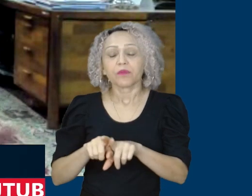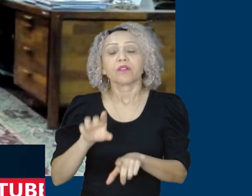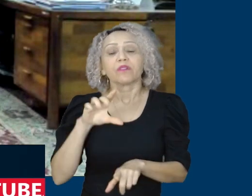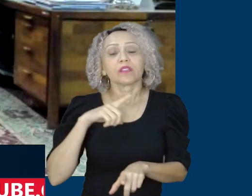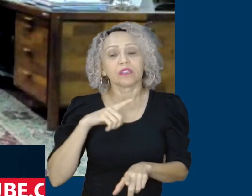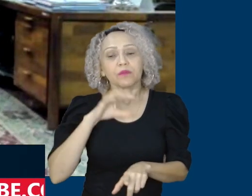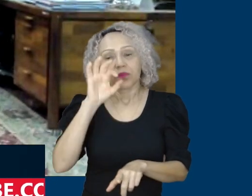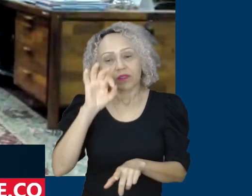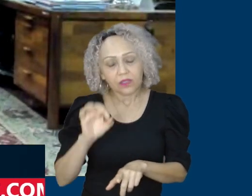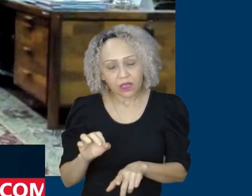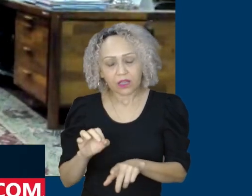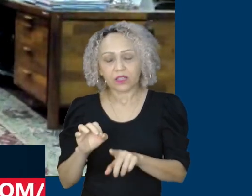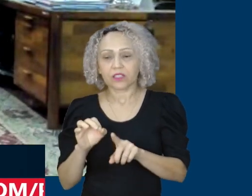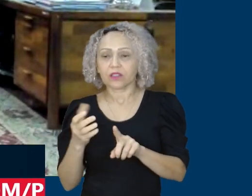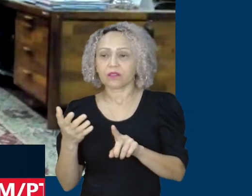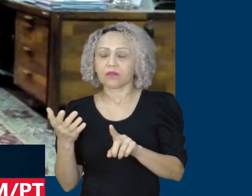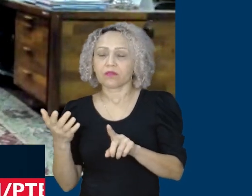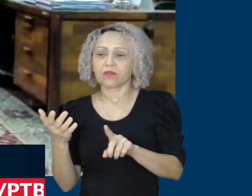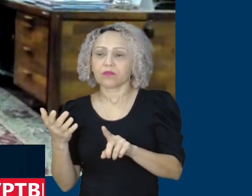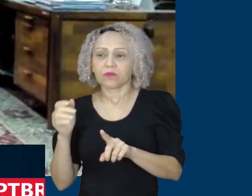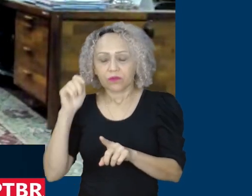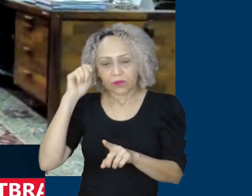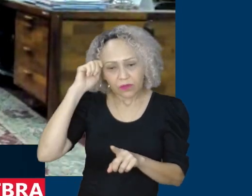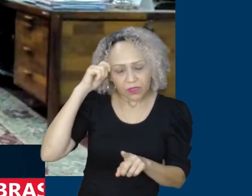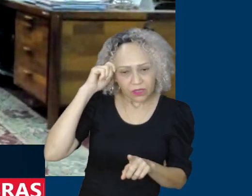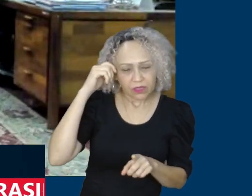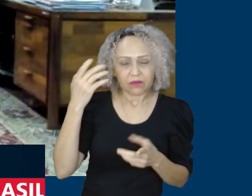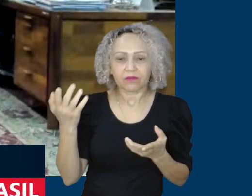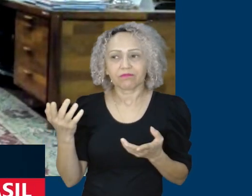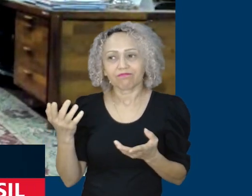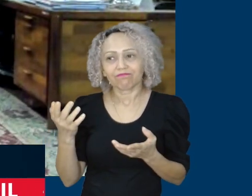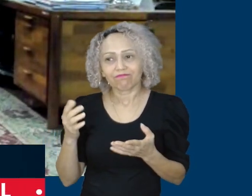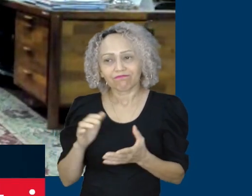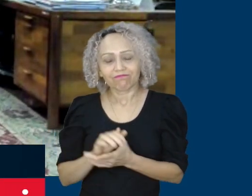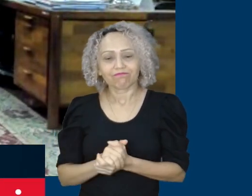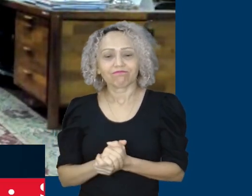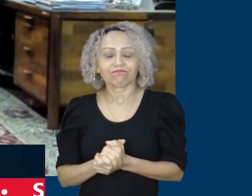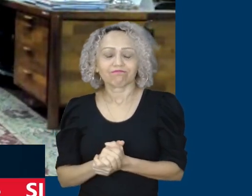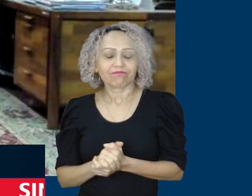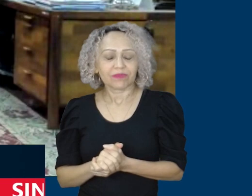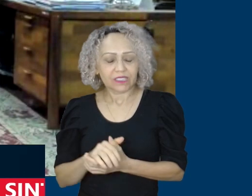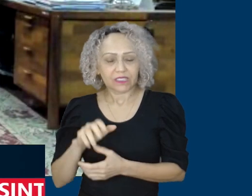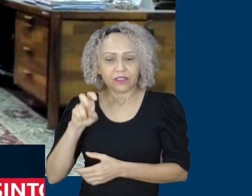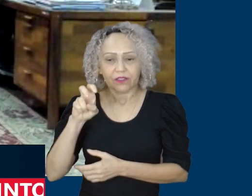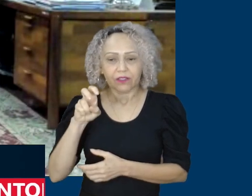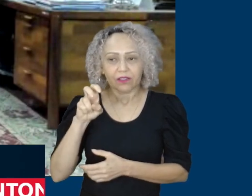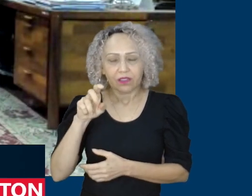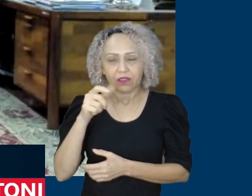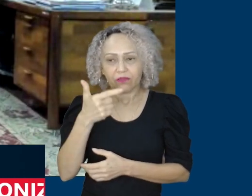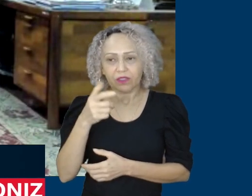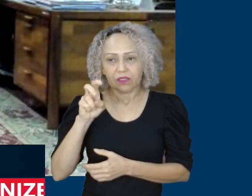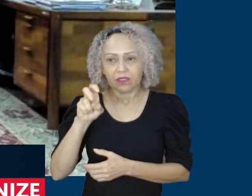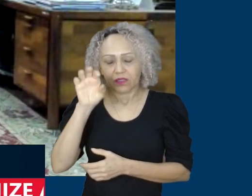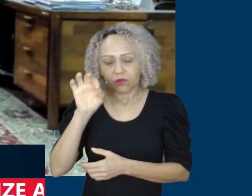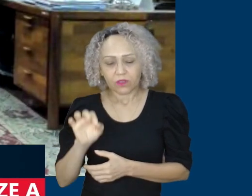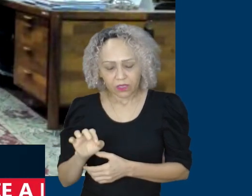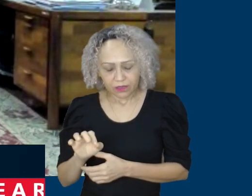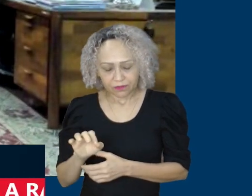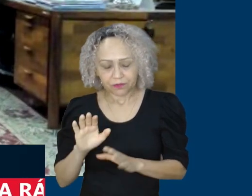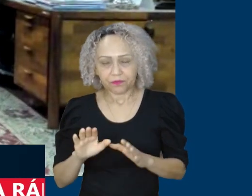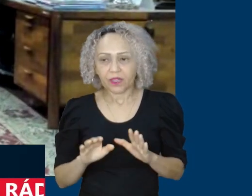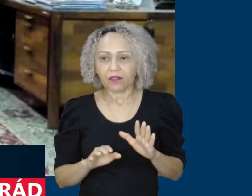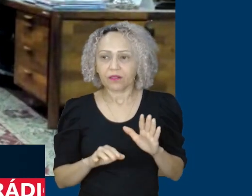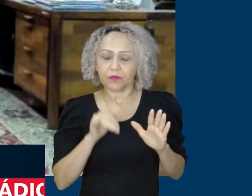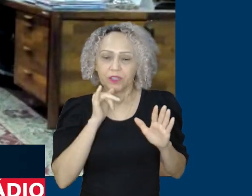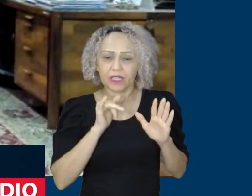a cota do nosso povo negro que é a obrigação lei de 20% no meu conceito essa é uma lei que diz portanto 20